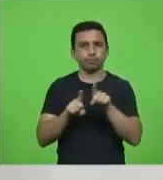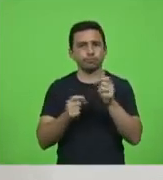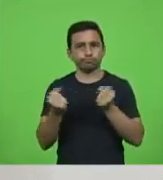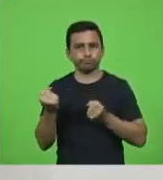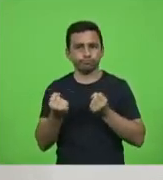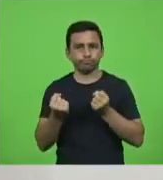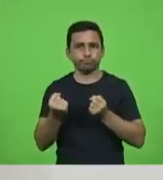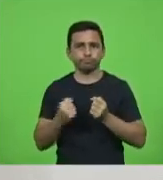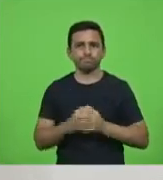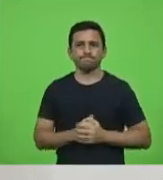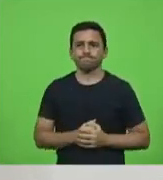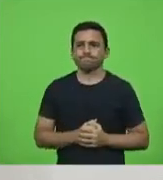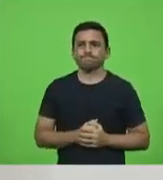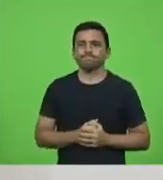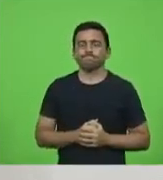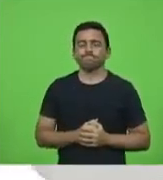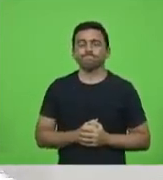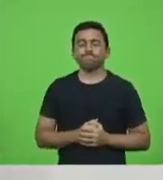obrigado pelo espaço